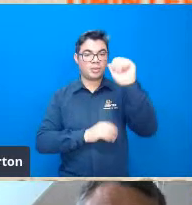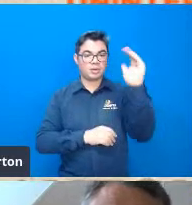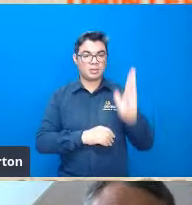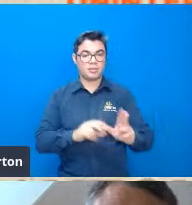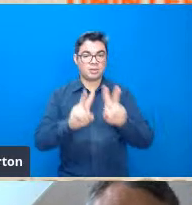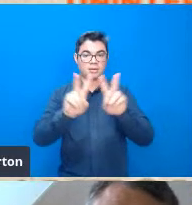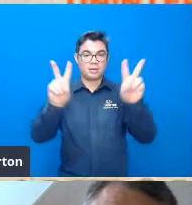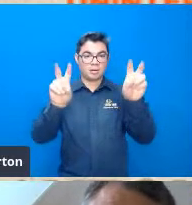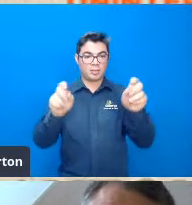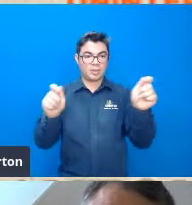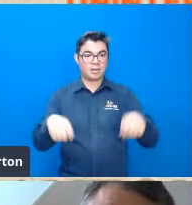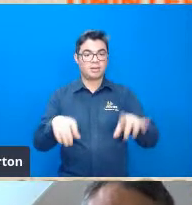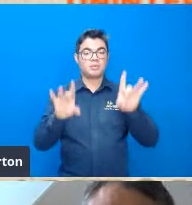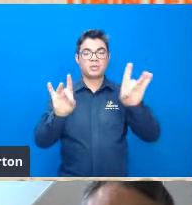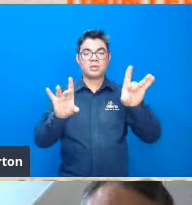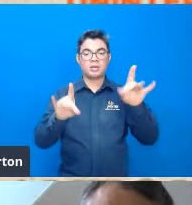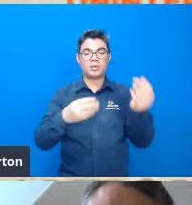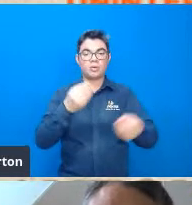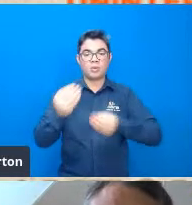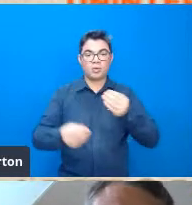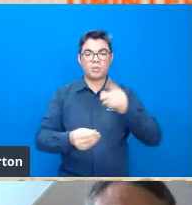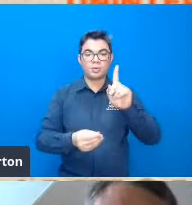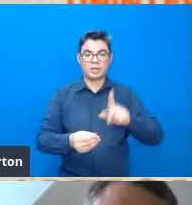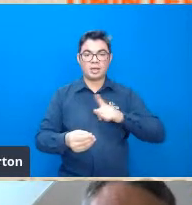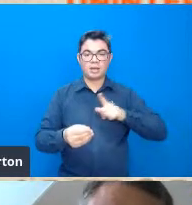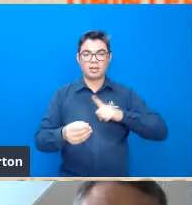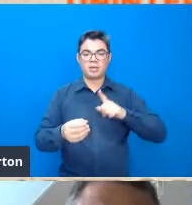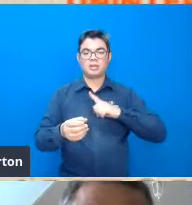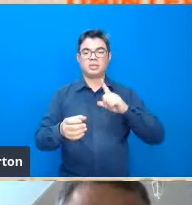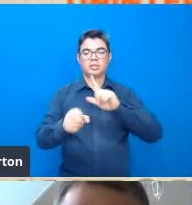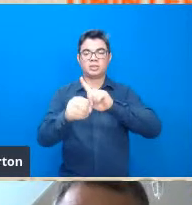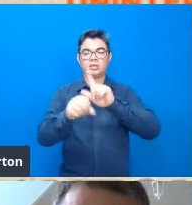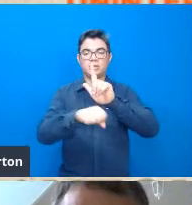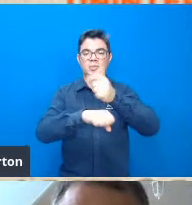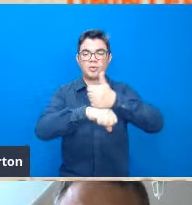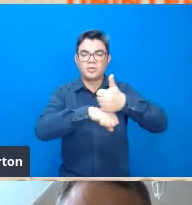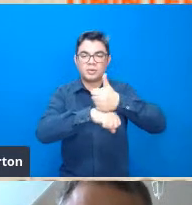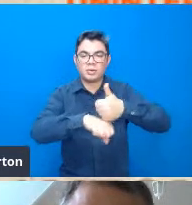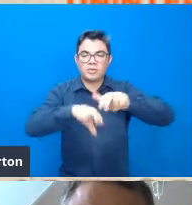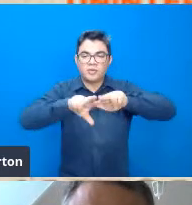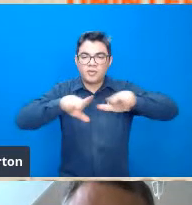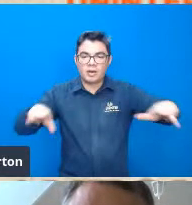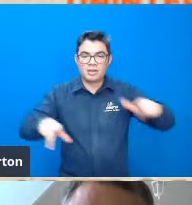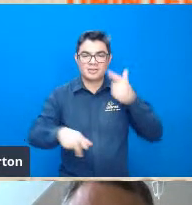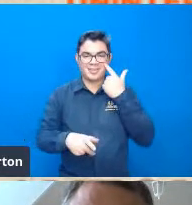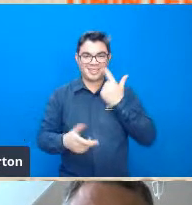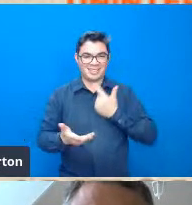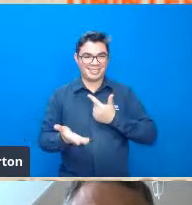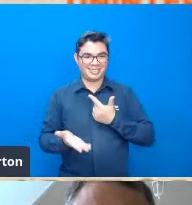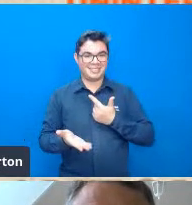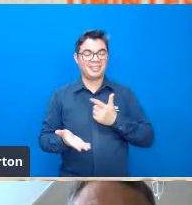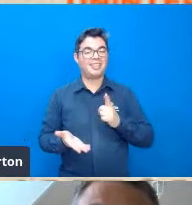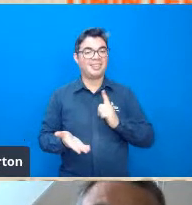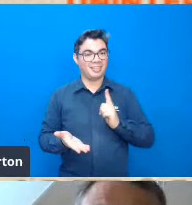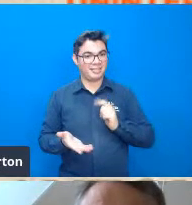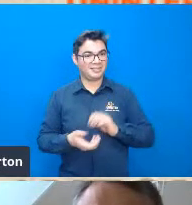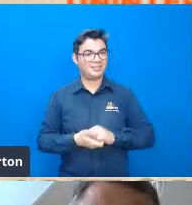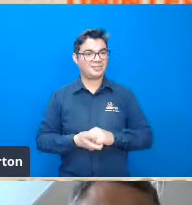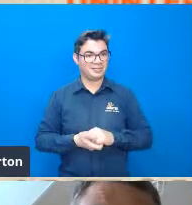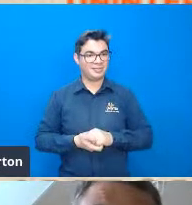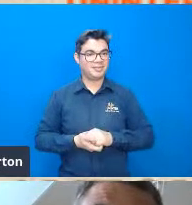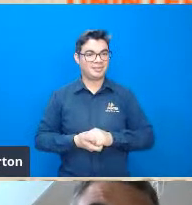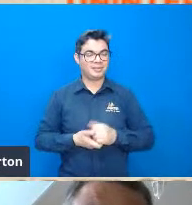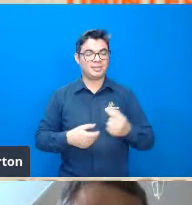especialmente consultado por geógrafos geomorfólogos e demais profissionais das geossciências também bom